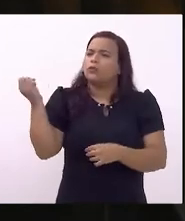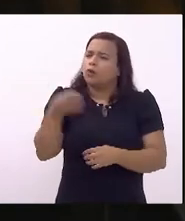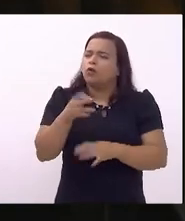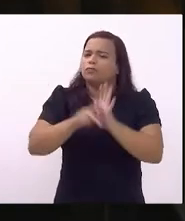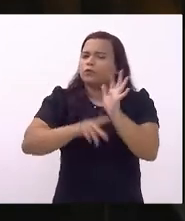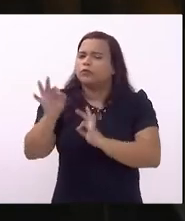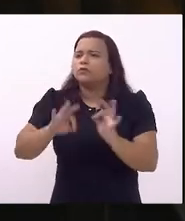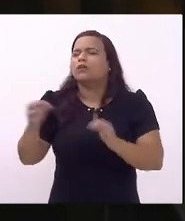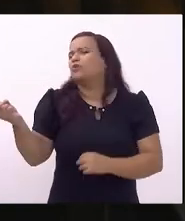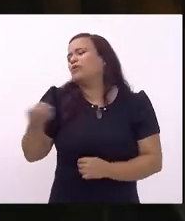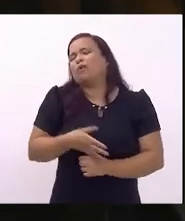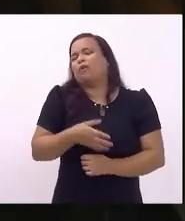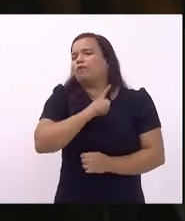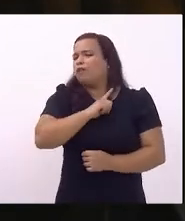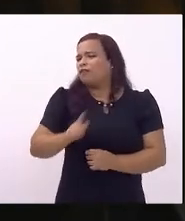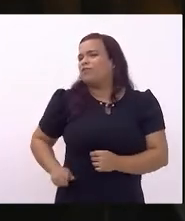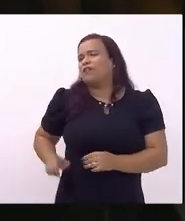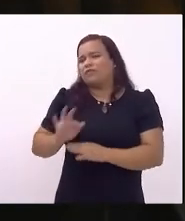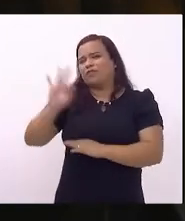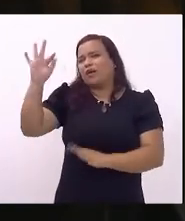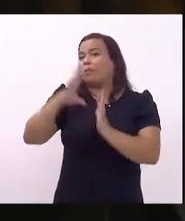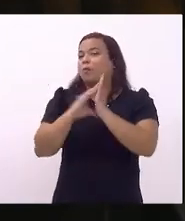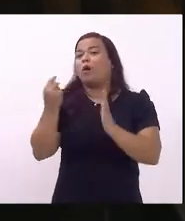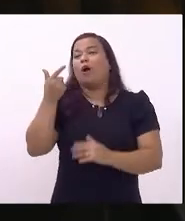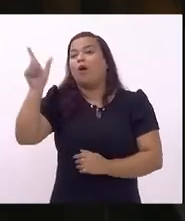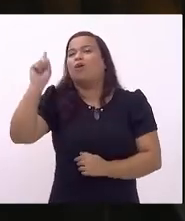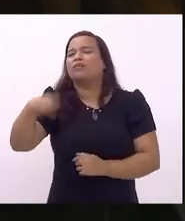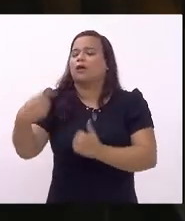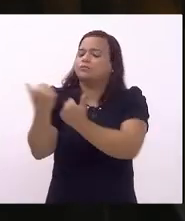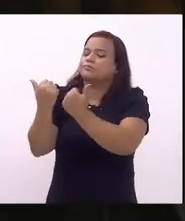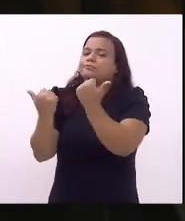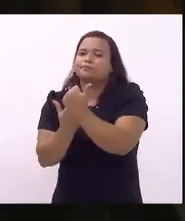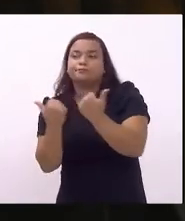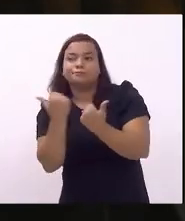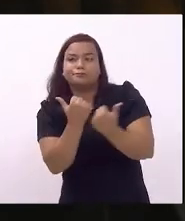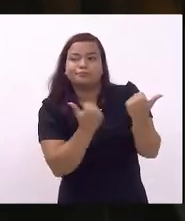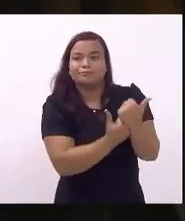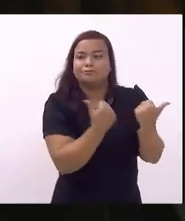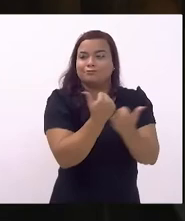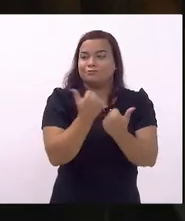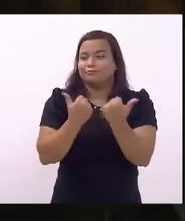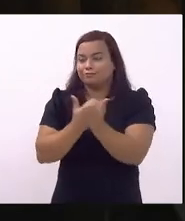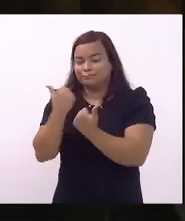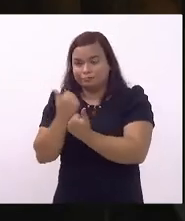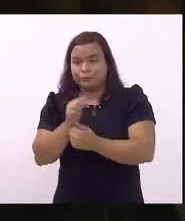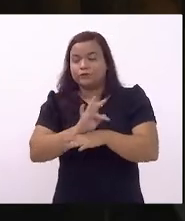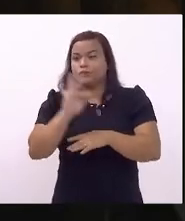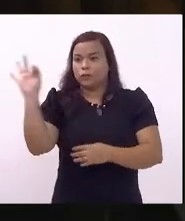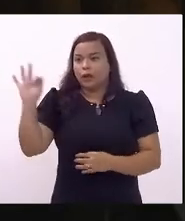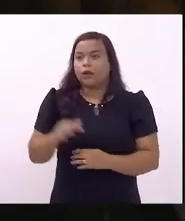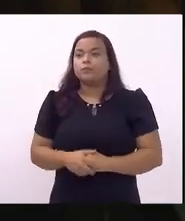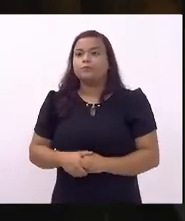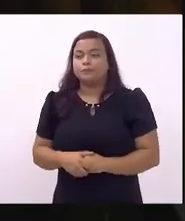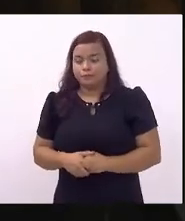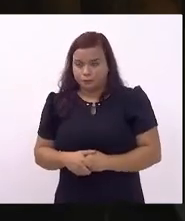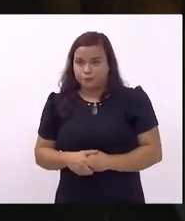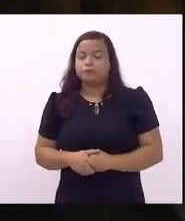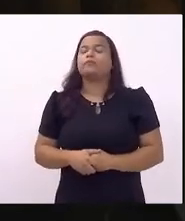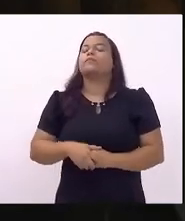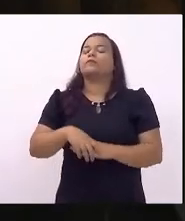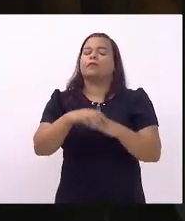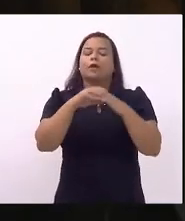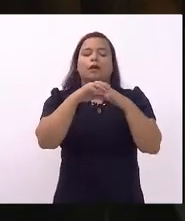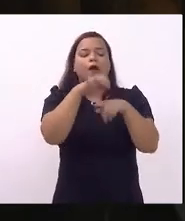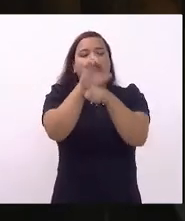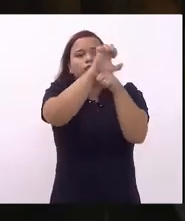um outro modelo que não é de responsabilidade fiscal é de colaboração de colaboração fiscal entre a união